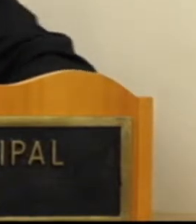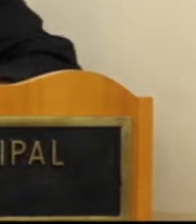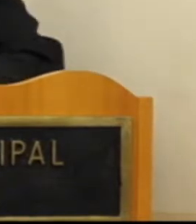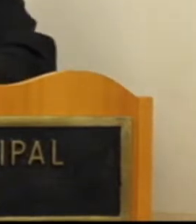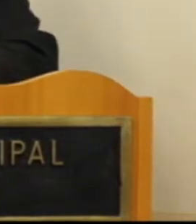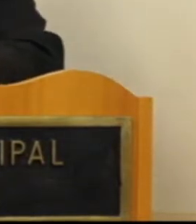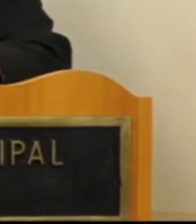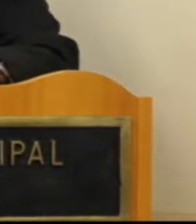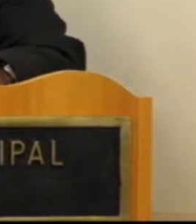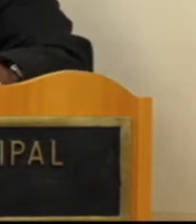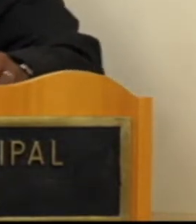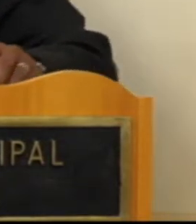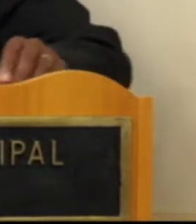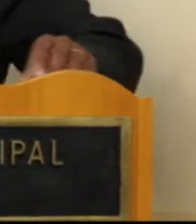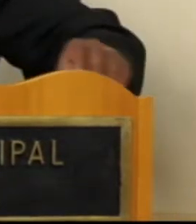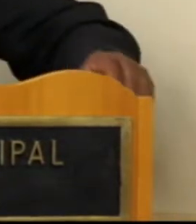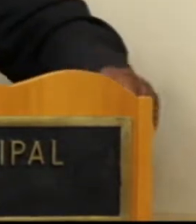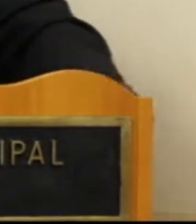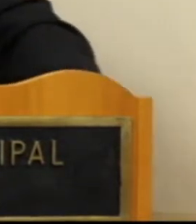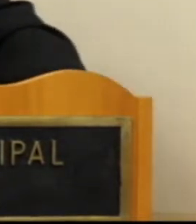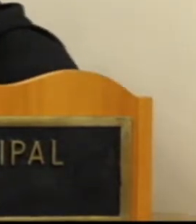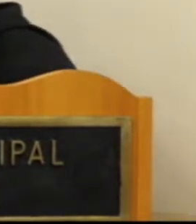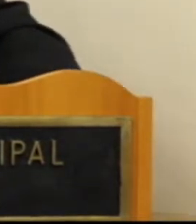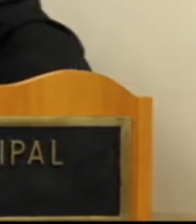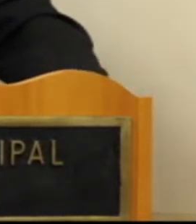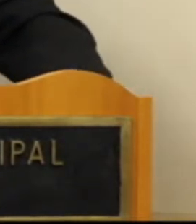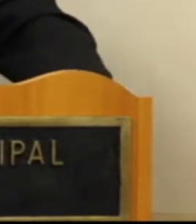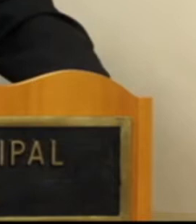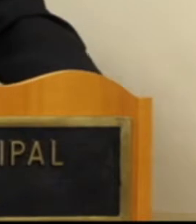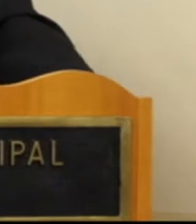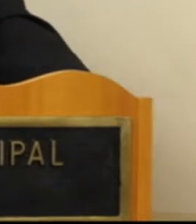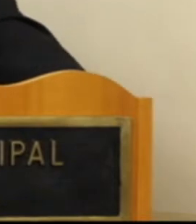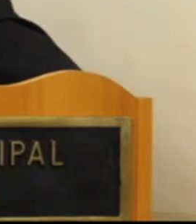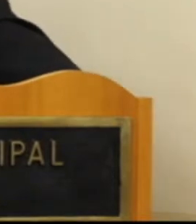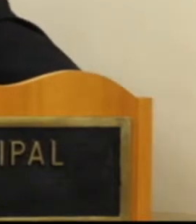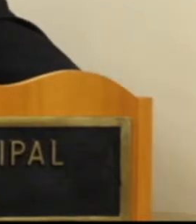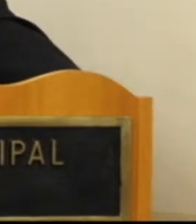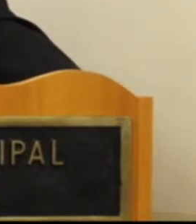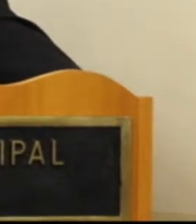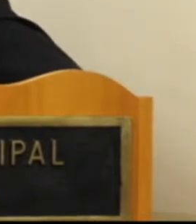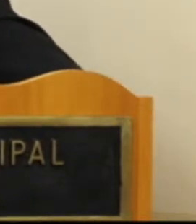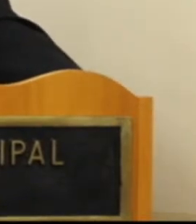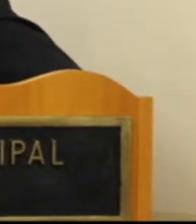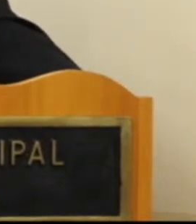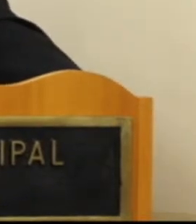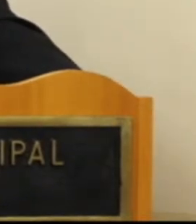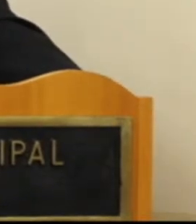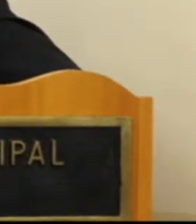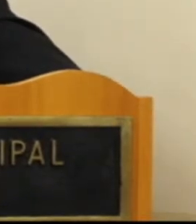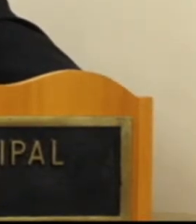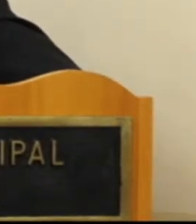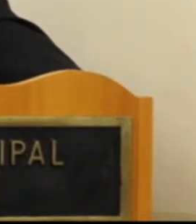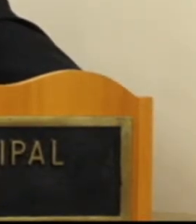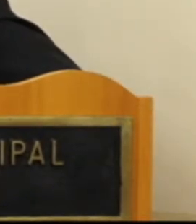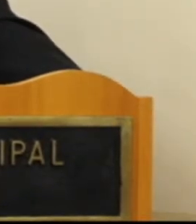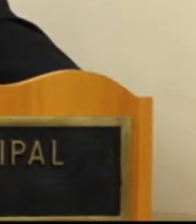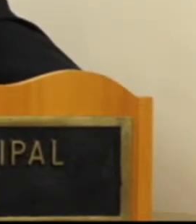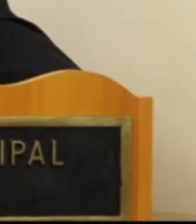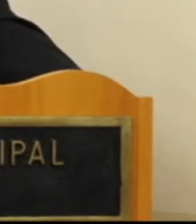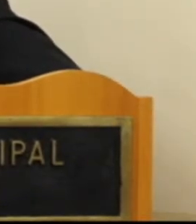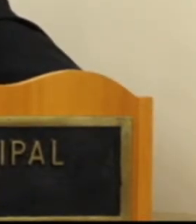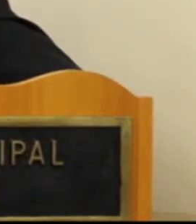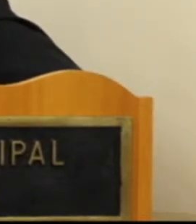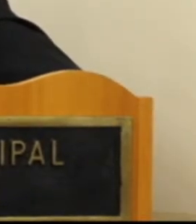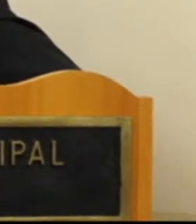um programa muito bom. Inclusive, os moradores daquela região